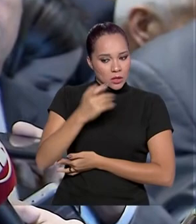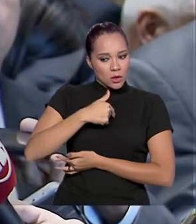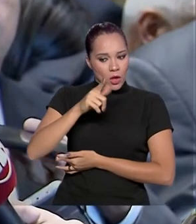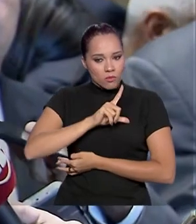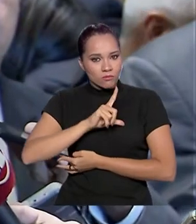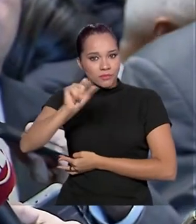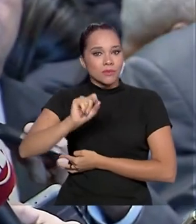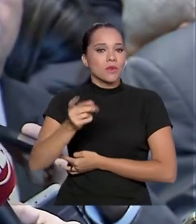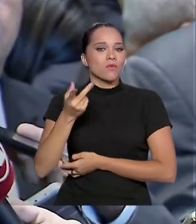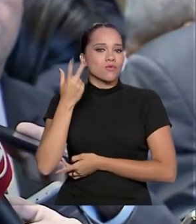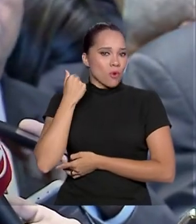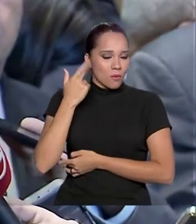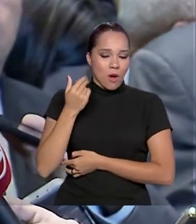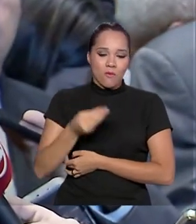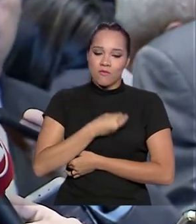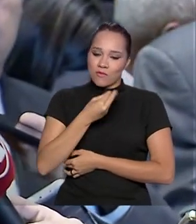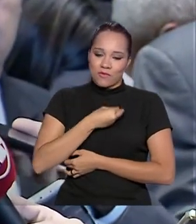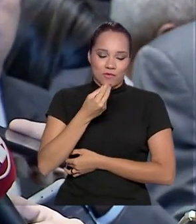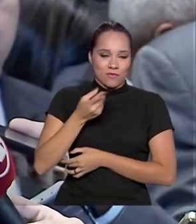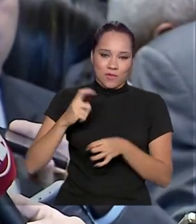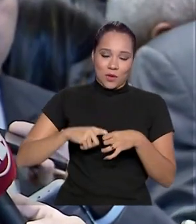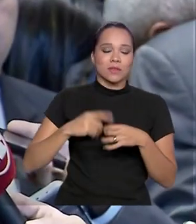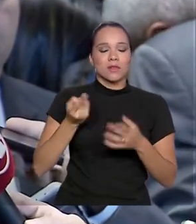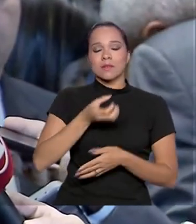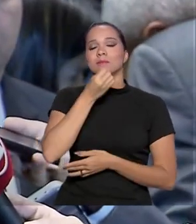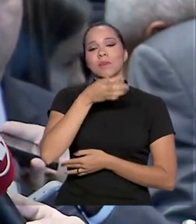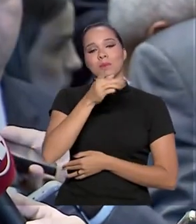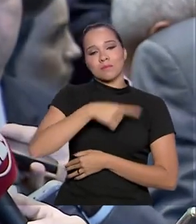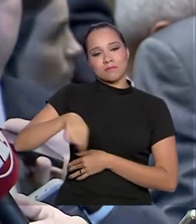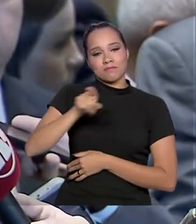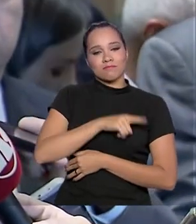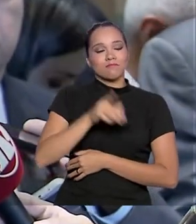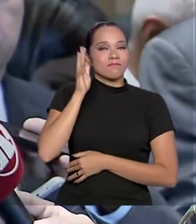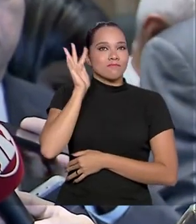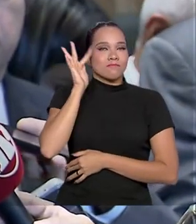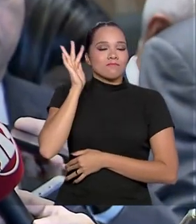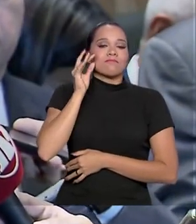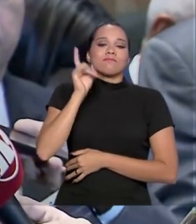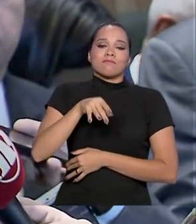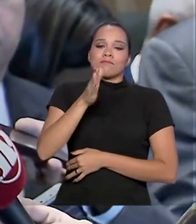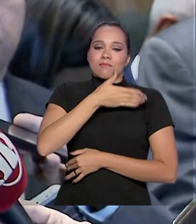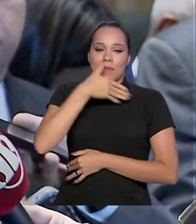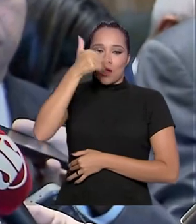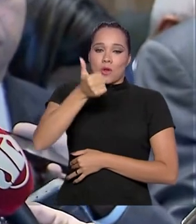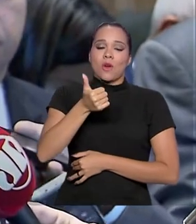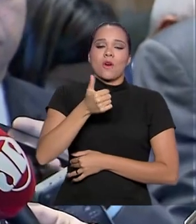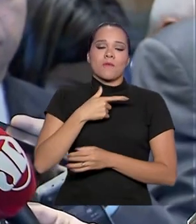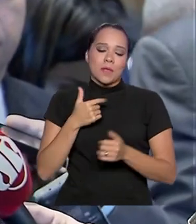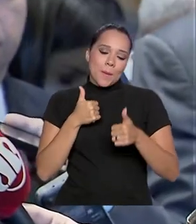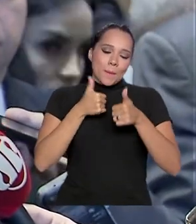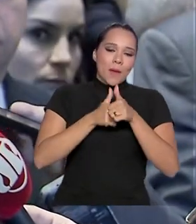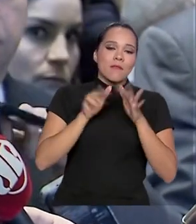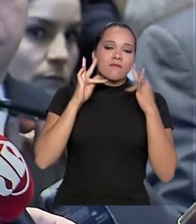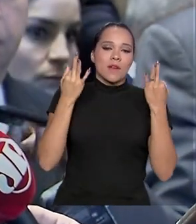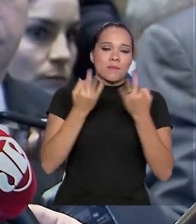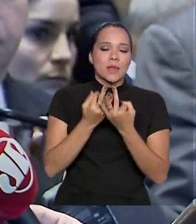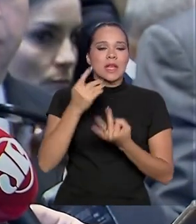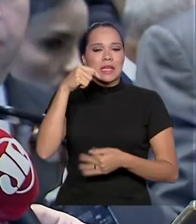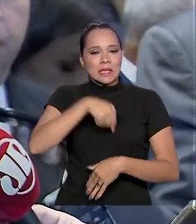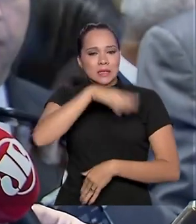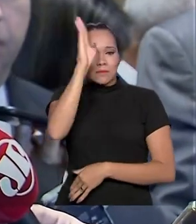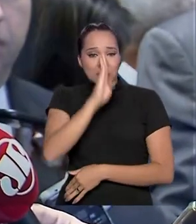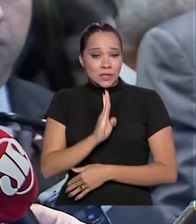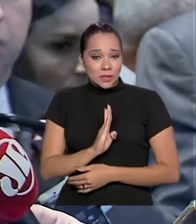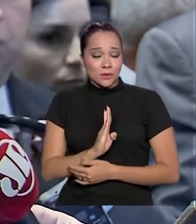retomo minha vida normal. É isso que eu acho que vai ser bom para eles, a cabeça deles vai ficar melhor, vai estar mais perto da família, vai estar no Brasil,